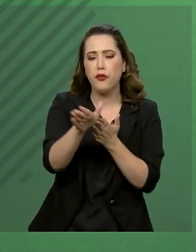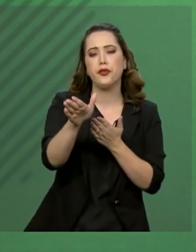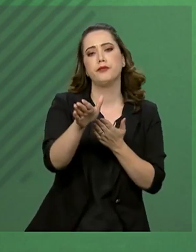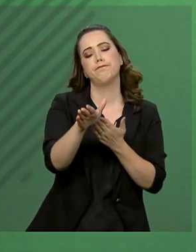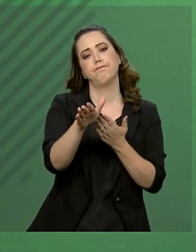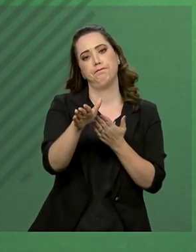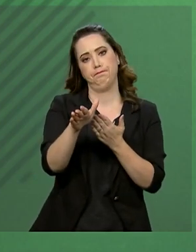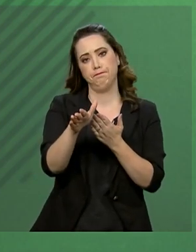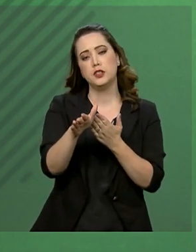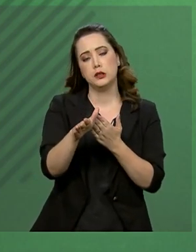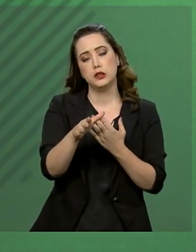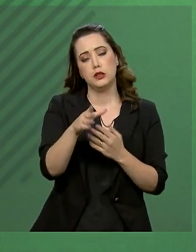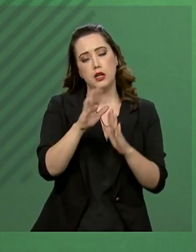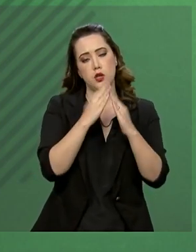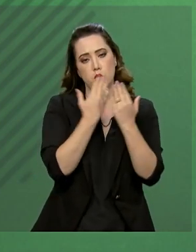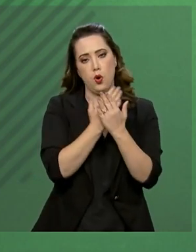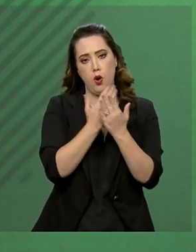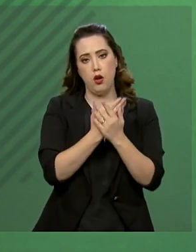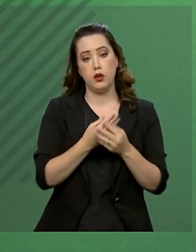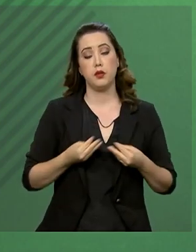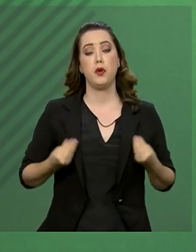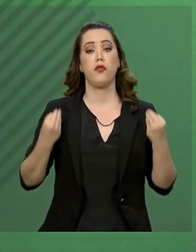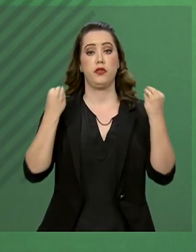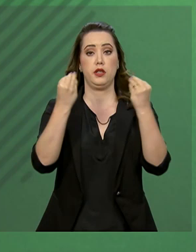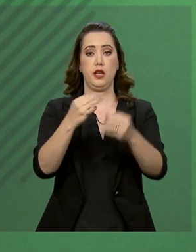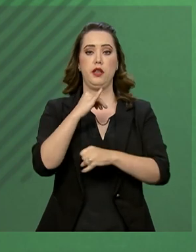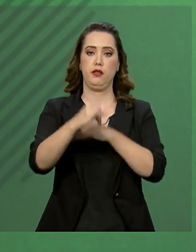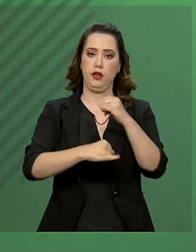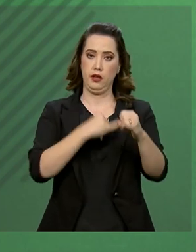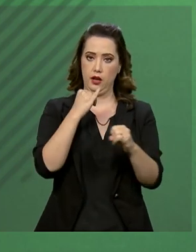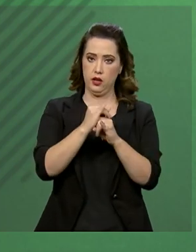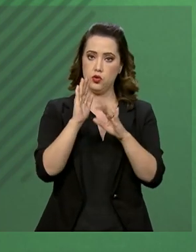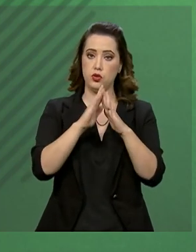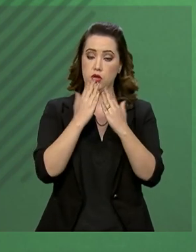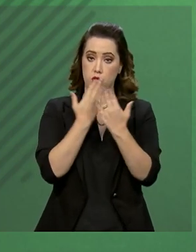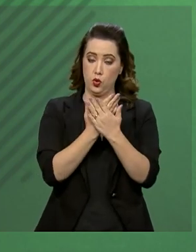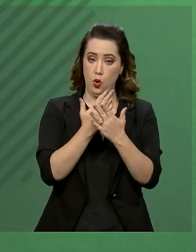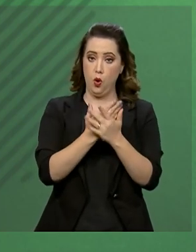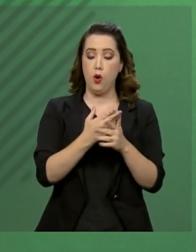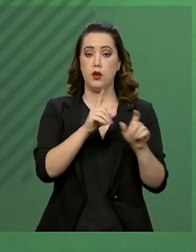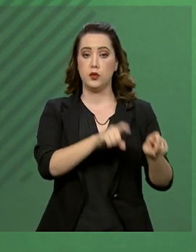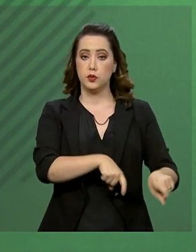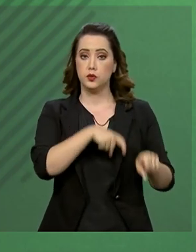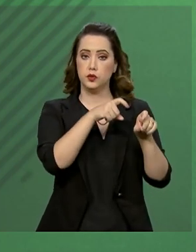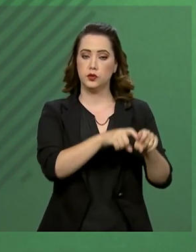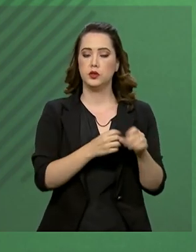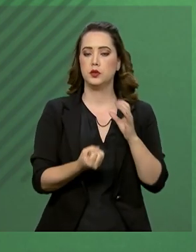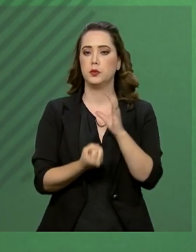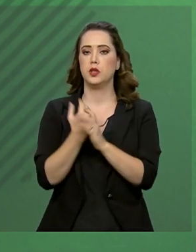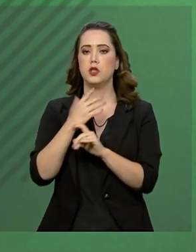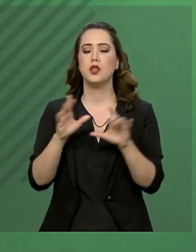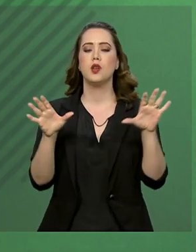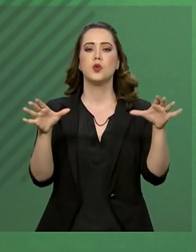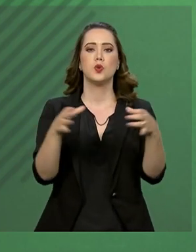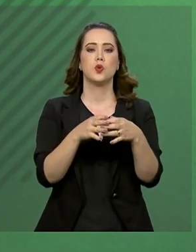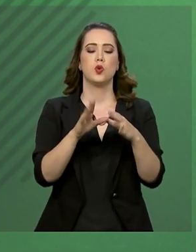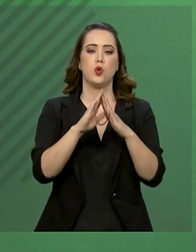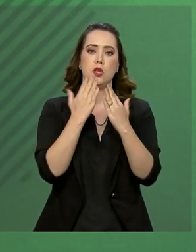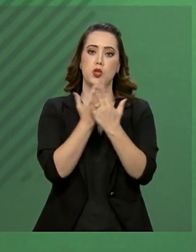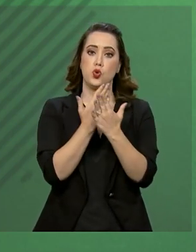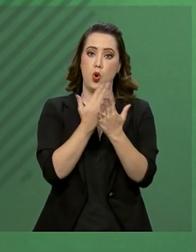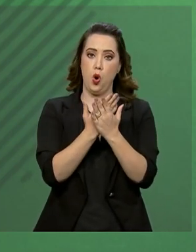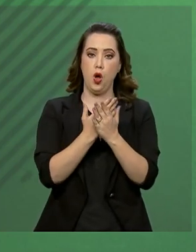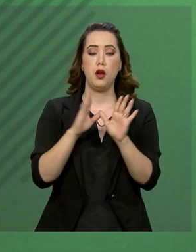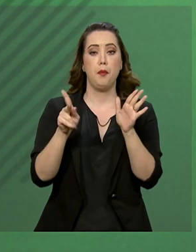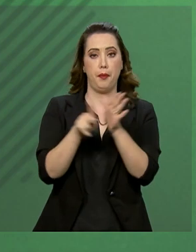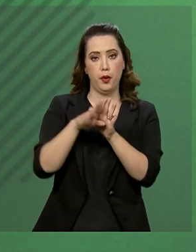acesso à internet em escolas rurais, implantação de colégios cívico